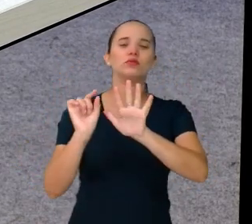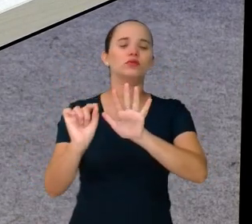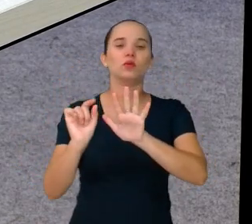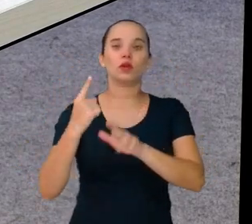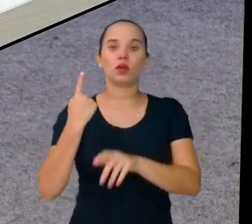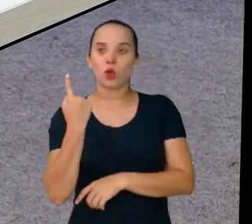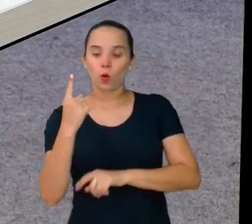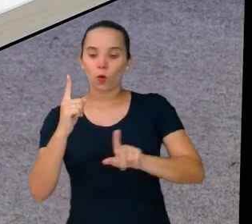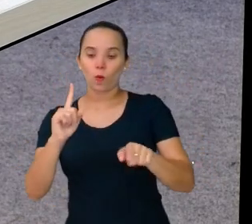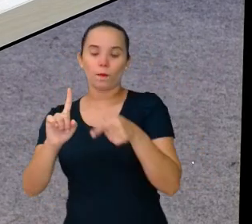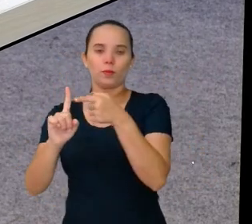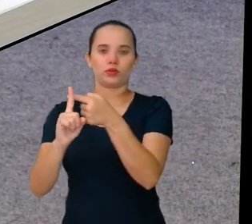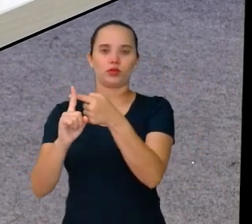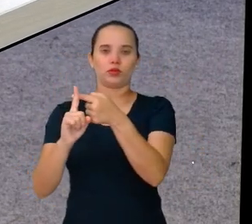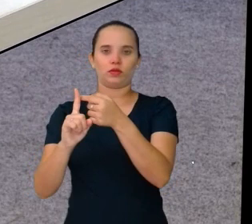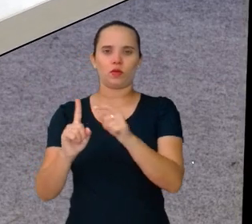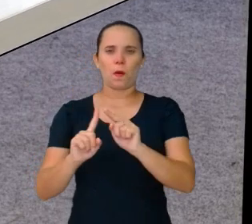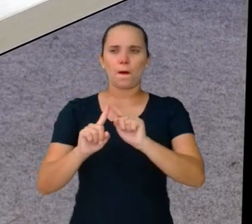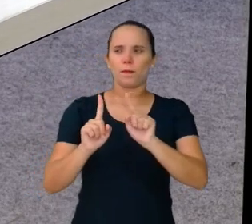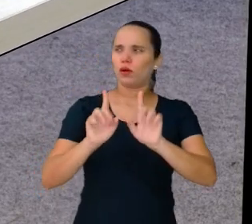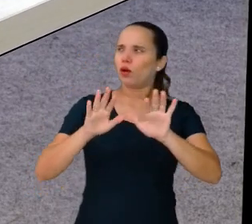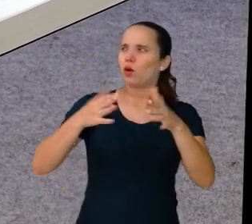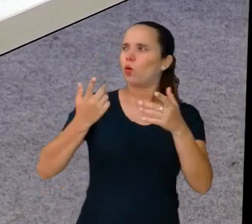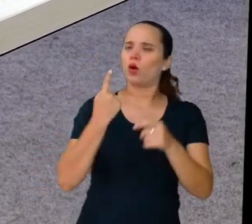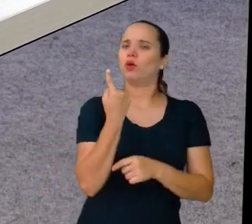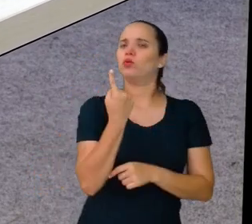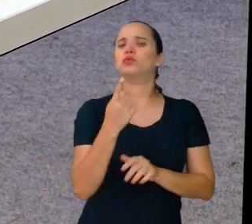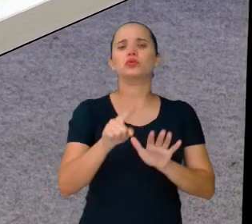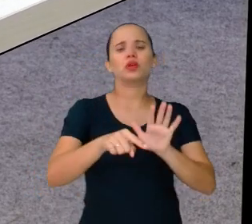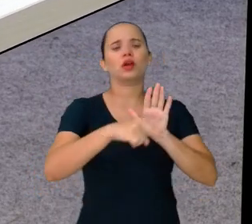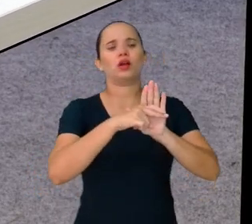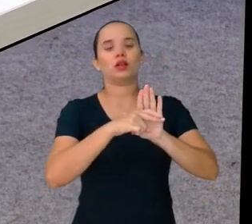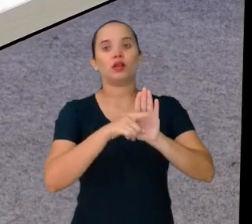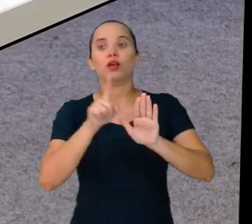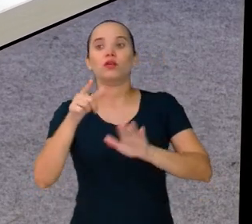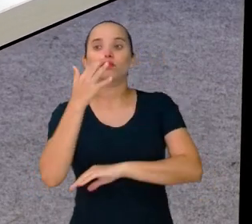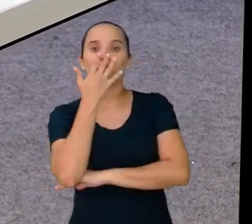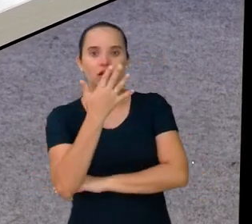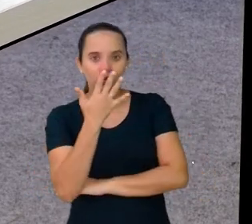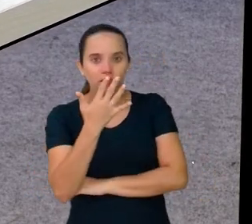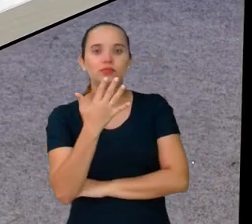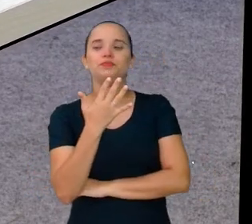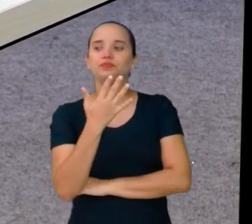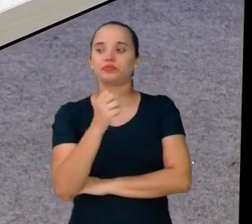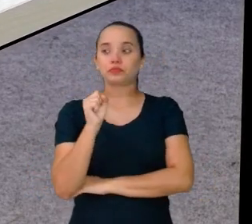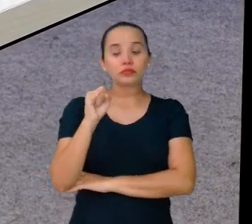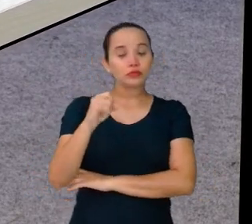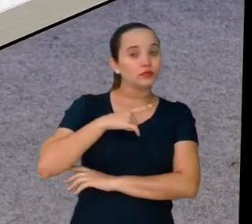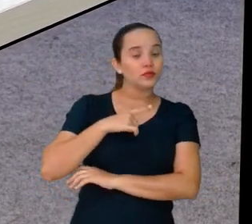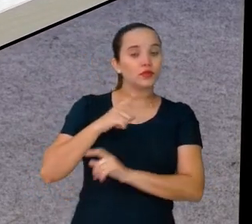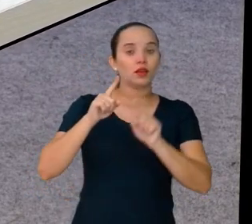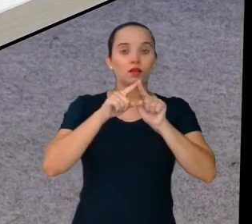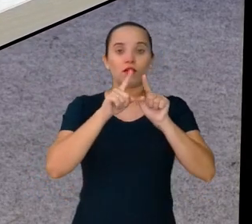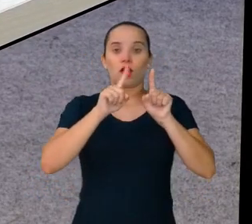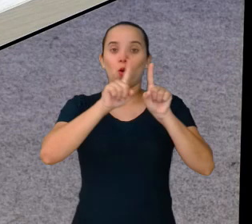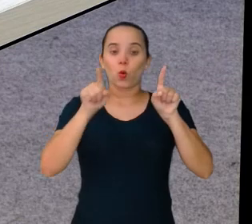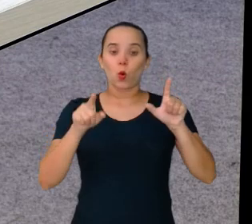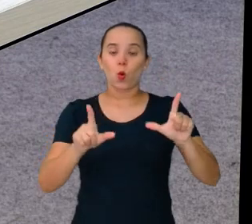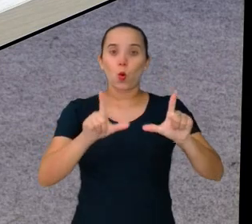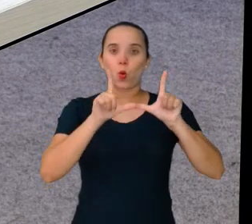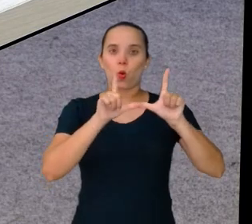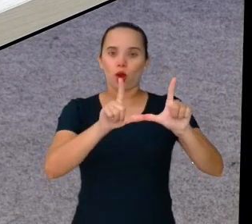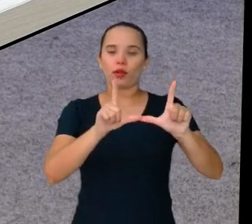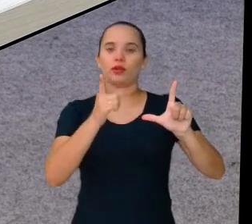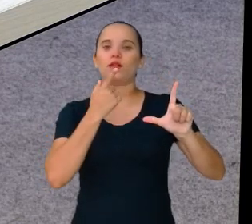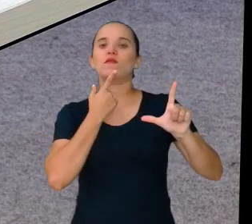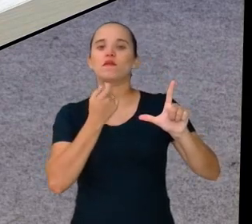qual é o 1 negativo? É a cor, Quando eu tiver o quadradinho vermelho, é o meu 1 negativo. Da mesma maneira,